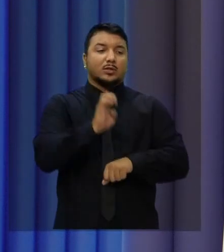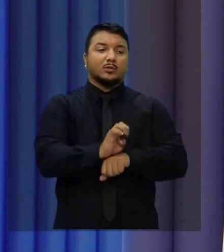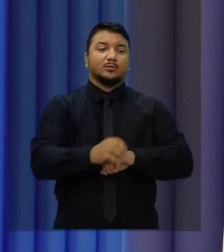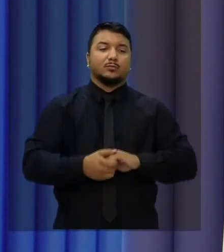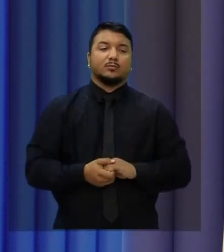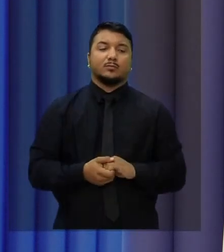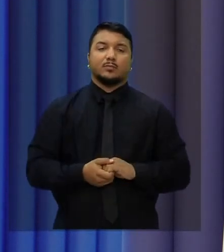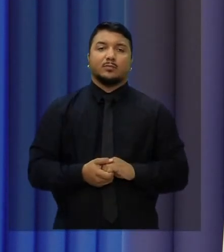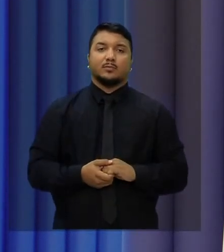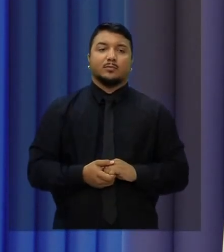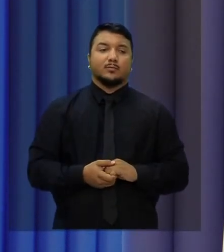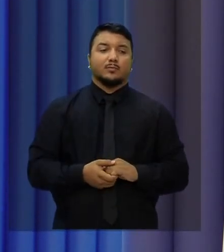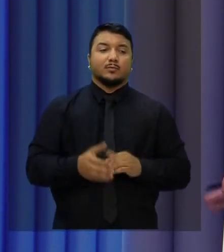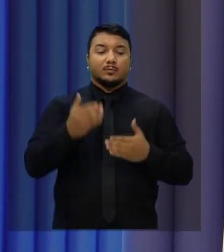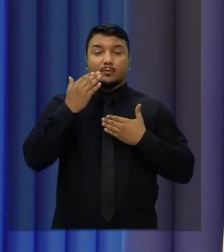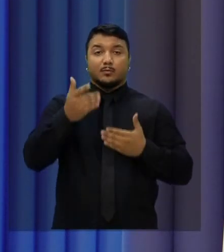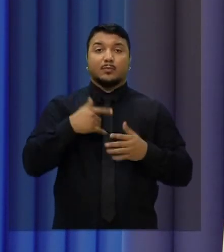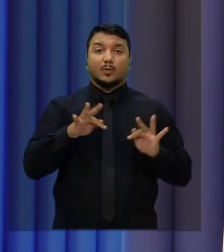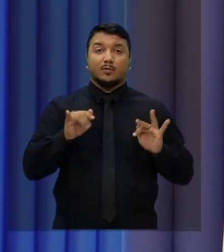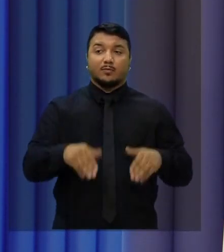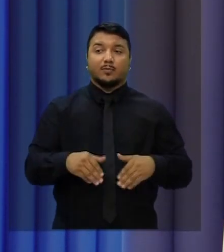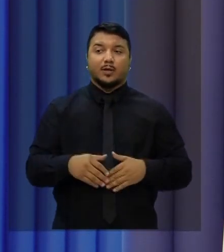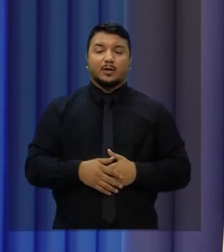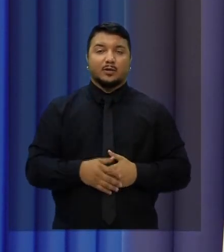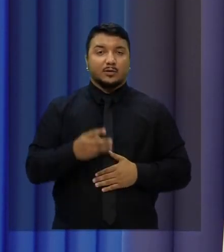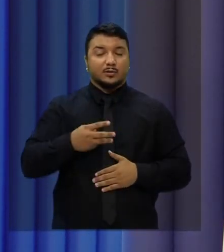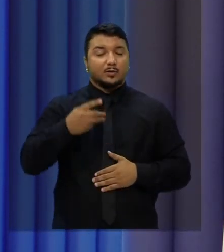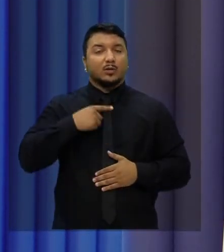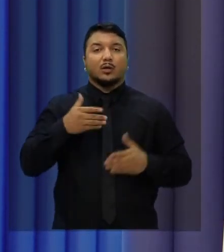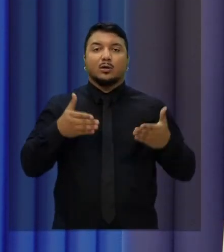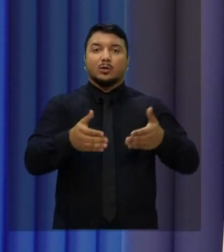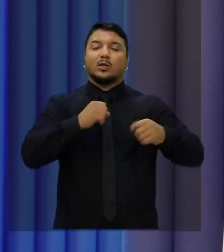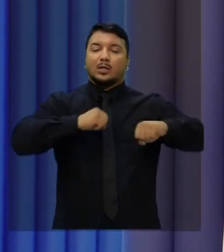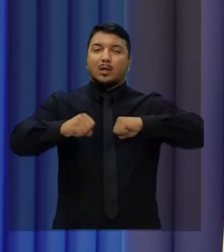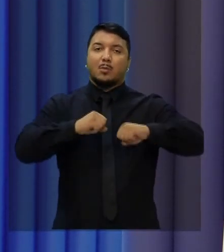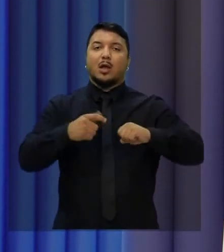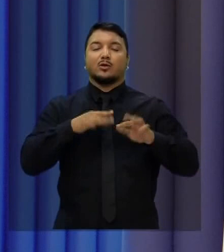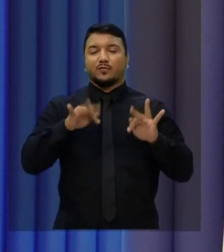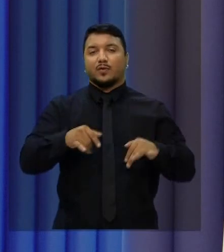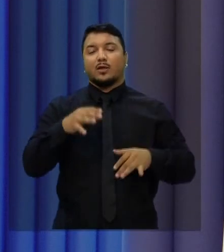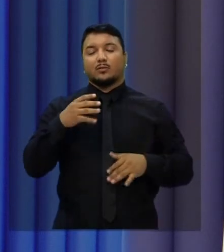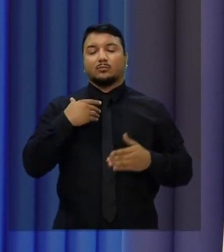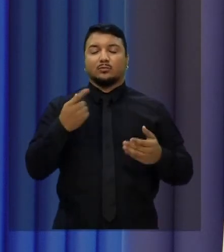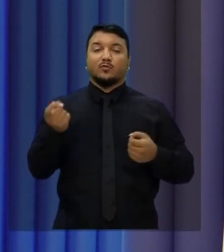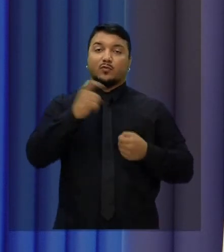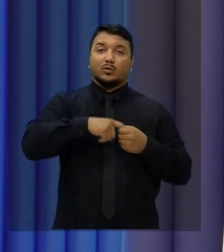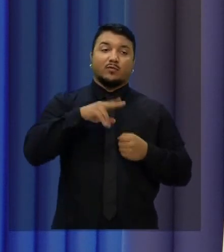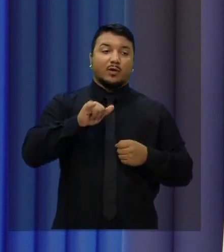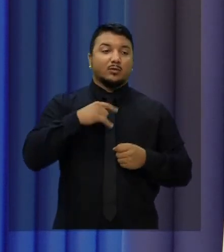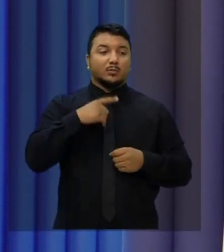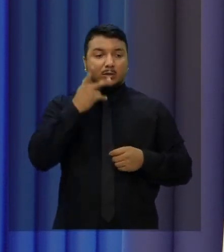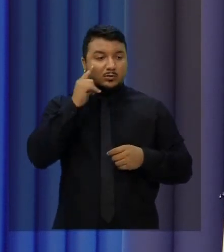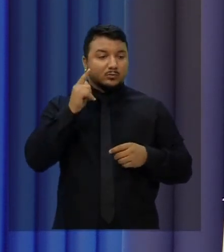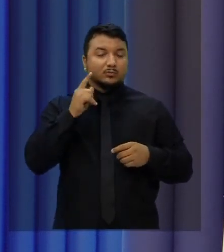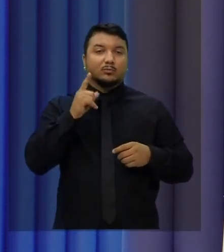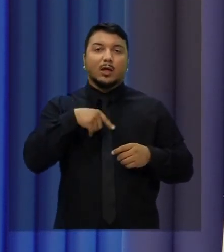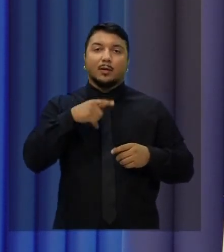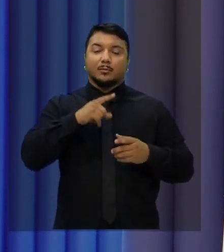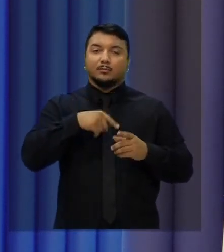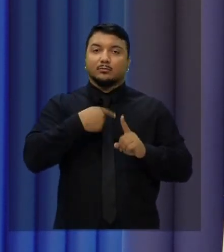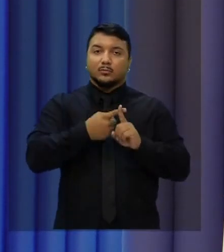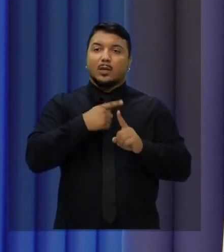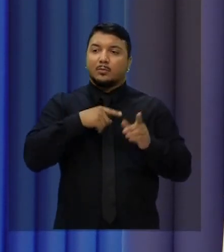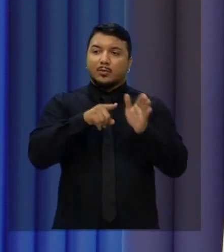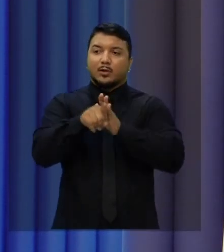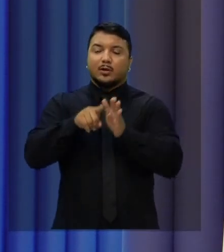É isso, obrigada, candidatos. Chegamos ao fim do terceiro bloco deste debate. Vamos a um rápido intervalo e na volta os candidatos vão fazer mais uma rodada de